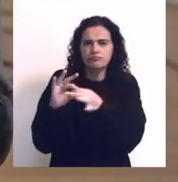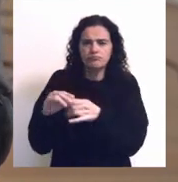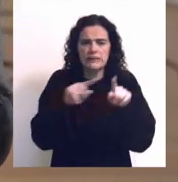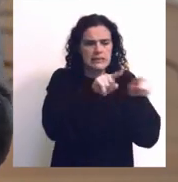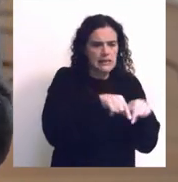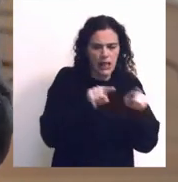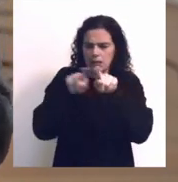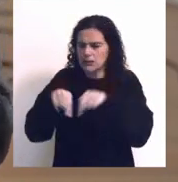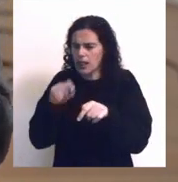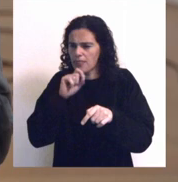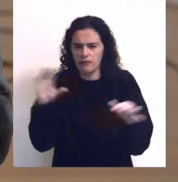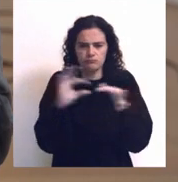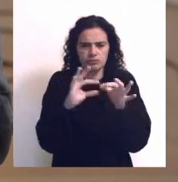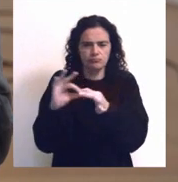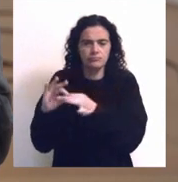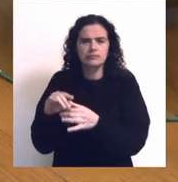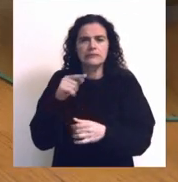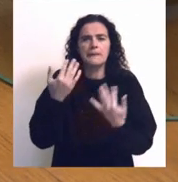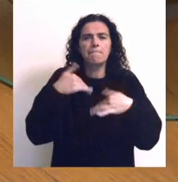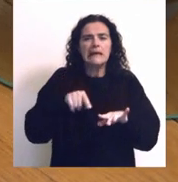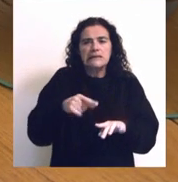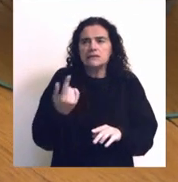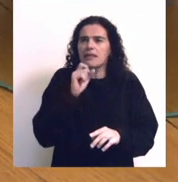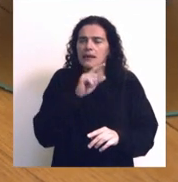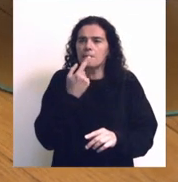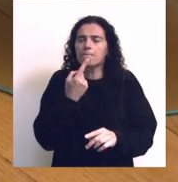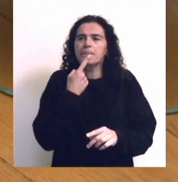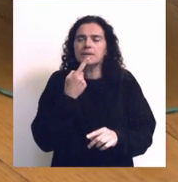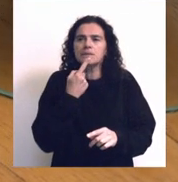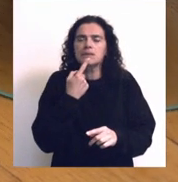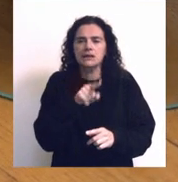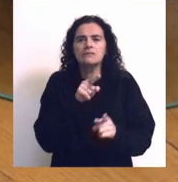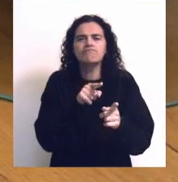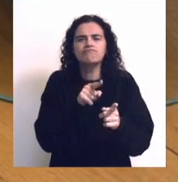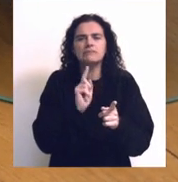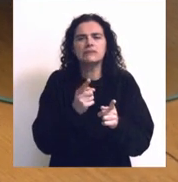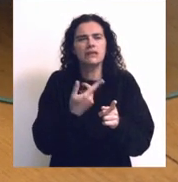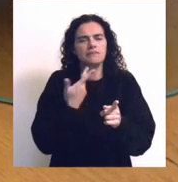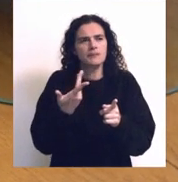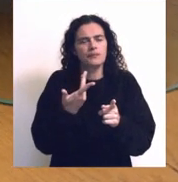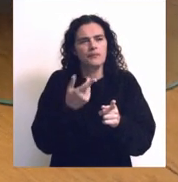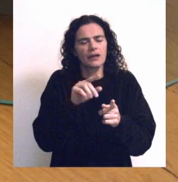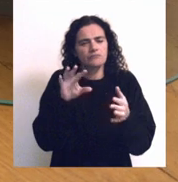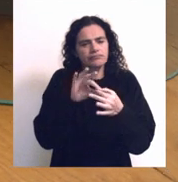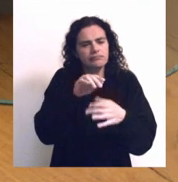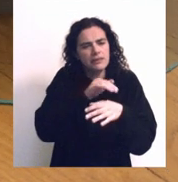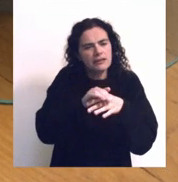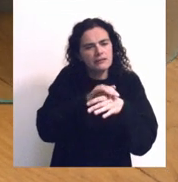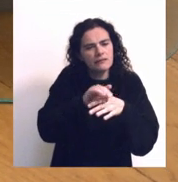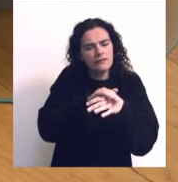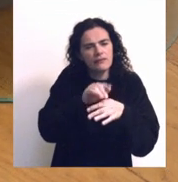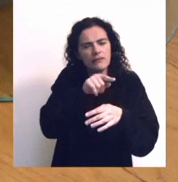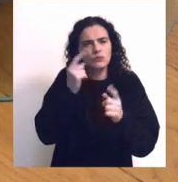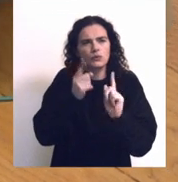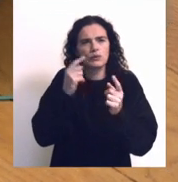para sala, etc. Mas essa identificação, esse lado mais afeto ao que é